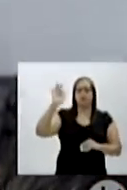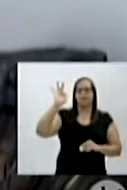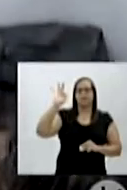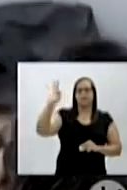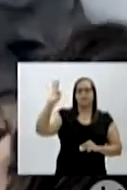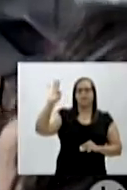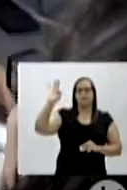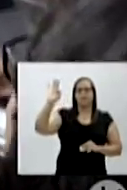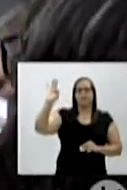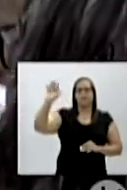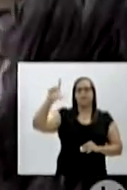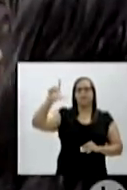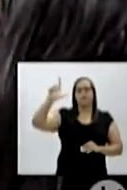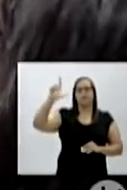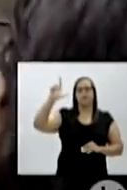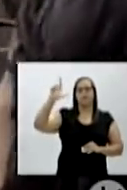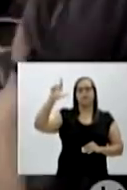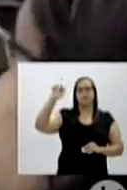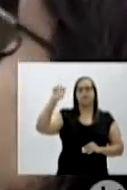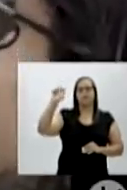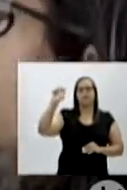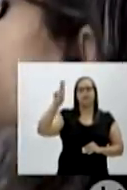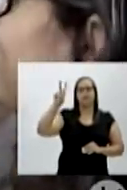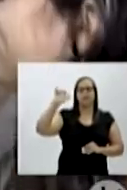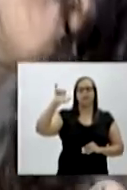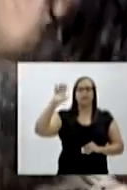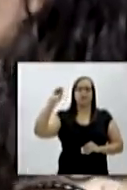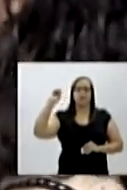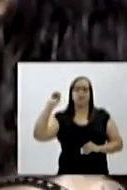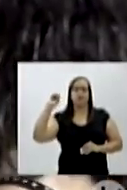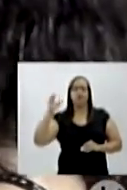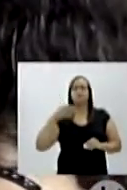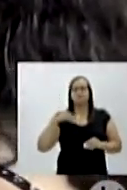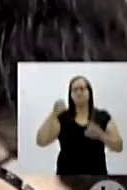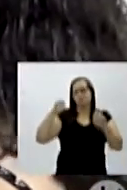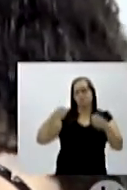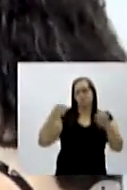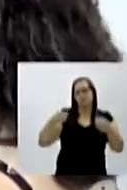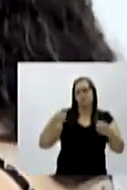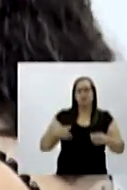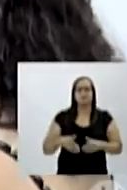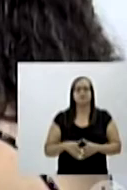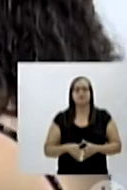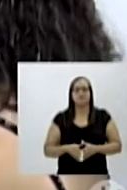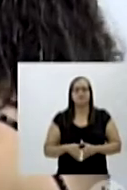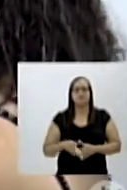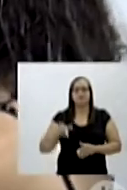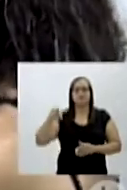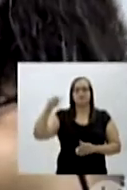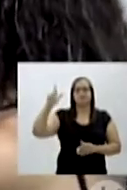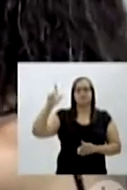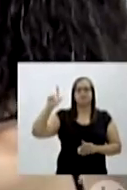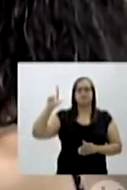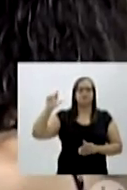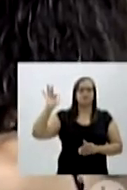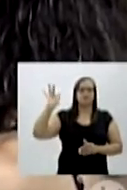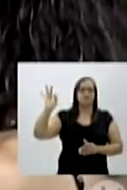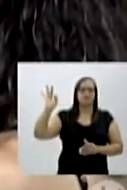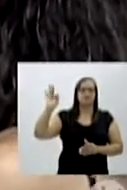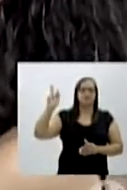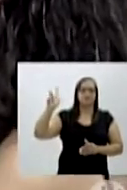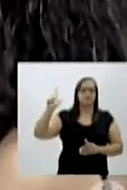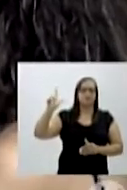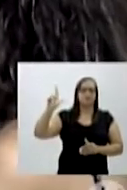maiúsculo, tem acerto no A. Tá bom, vamos lá. Primeiro o sinal de letra maiúscula,